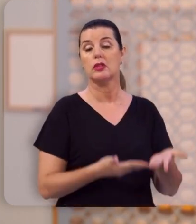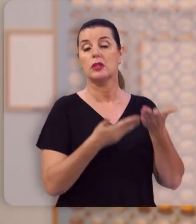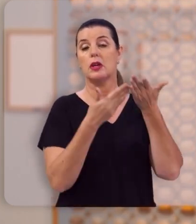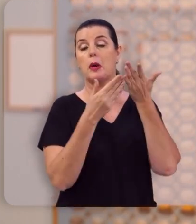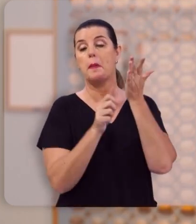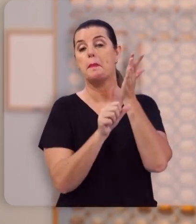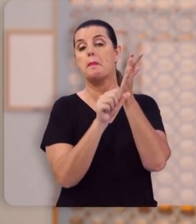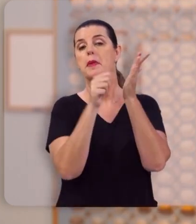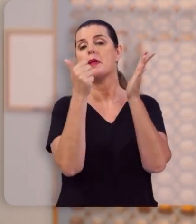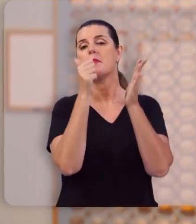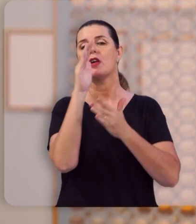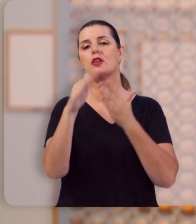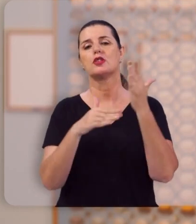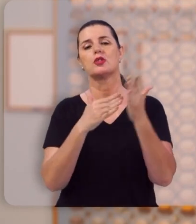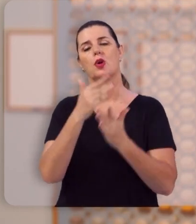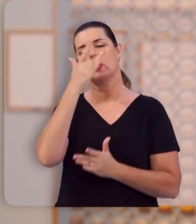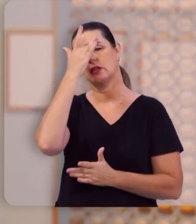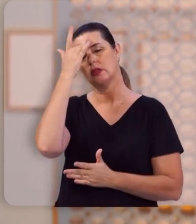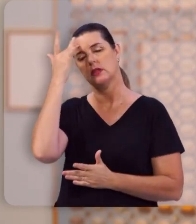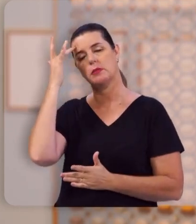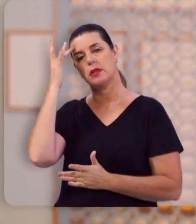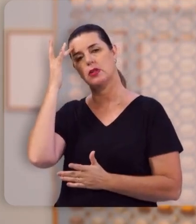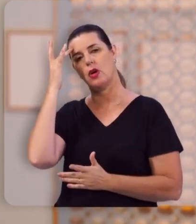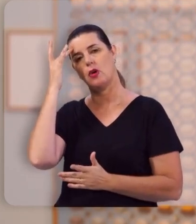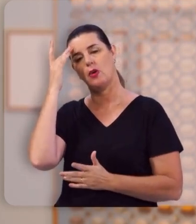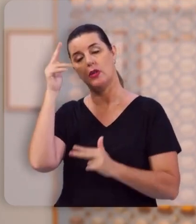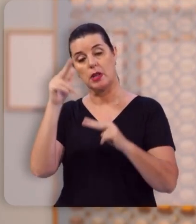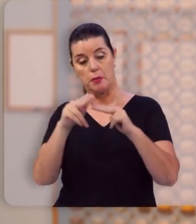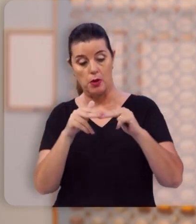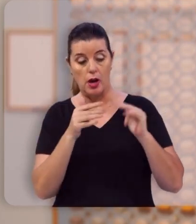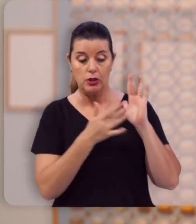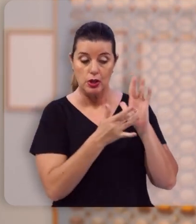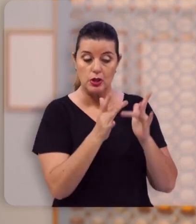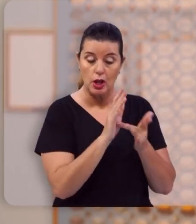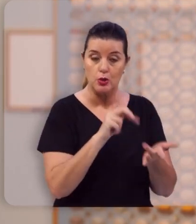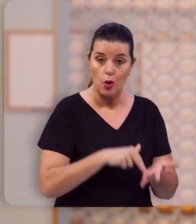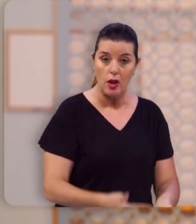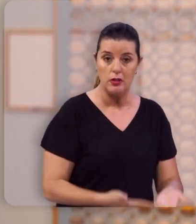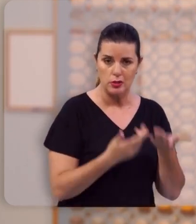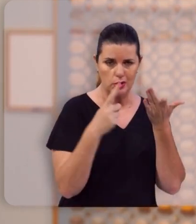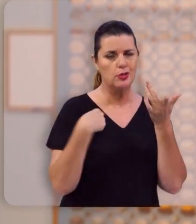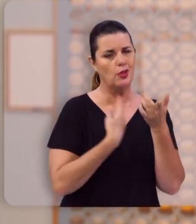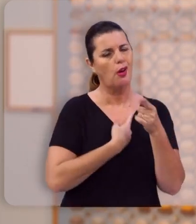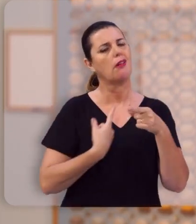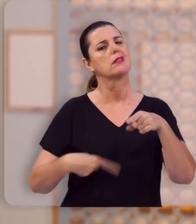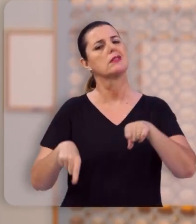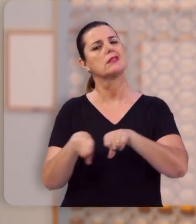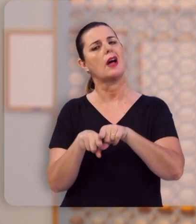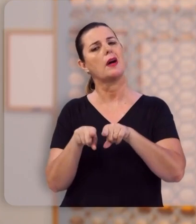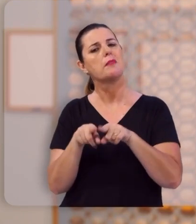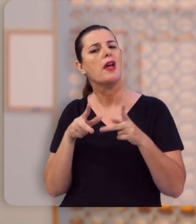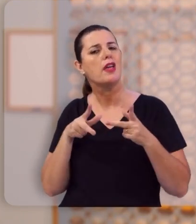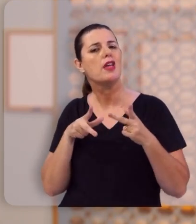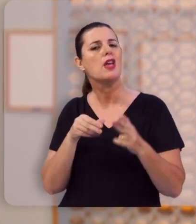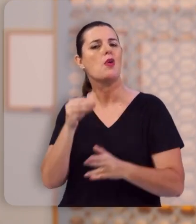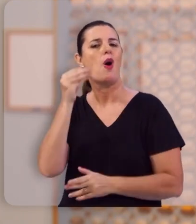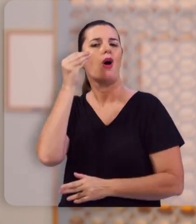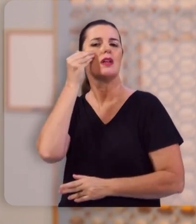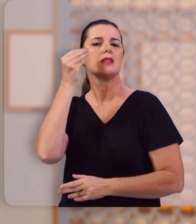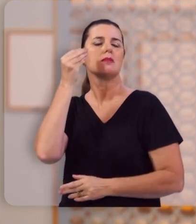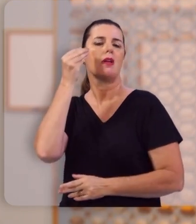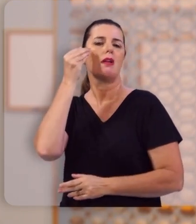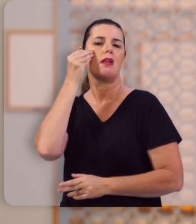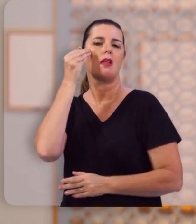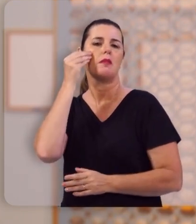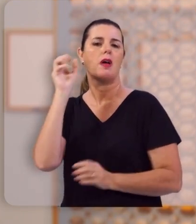primícias de todos os que dormem, porque Ele ressuscitou, nós também haveremos de experimentar a